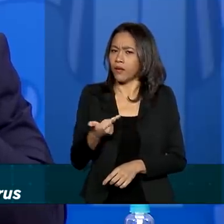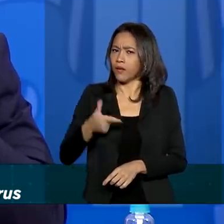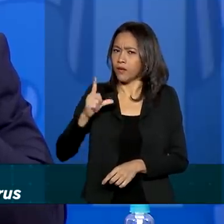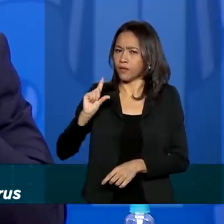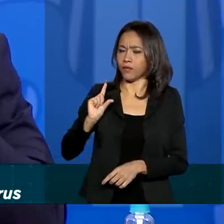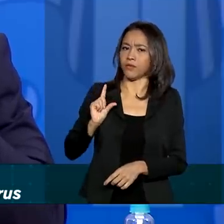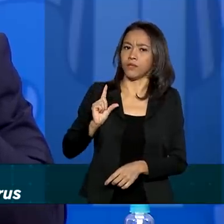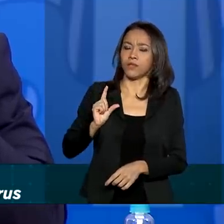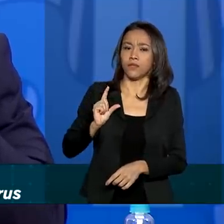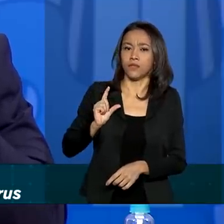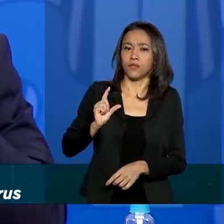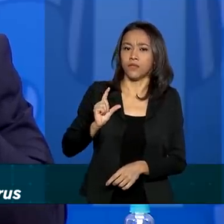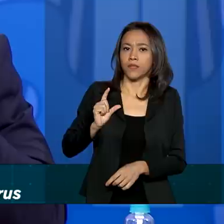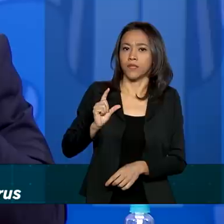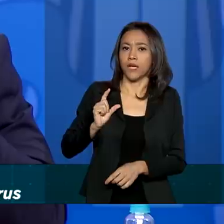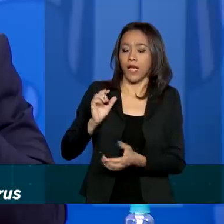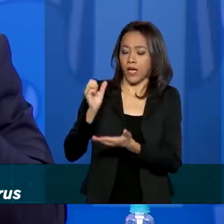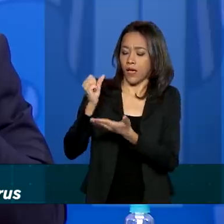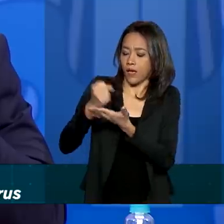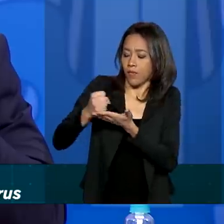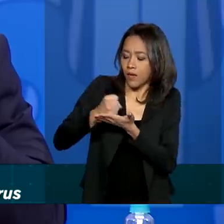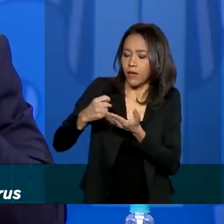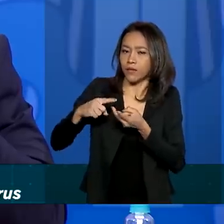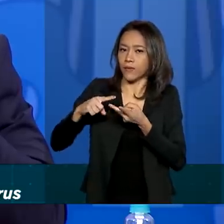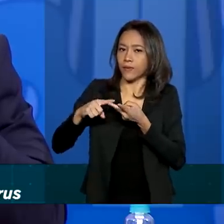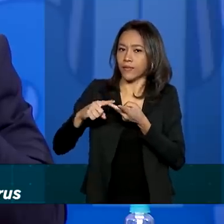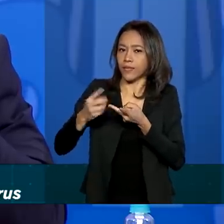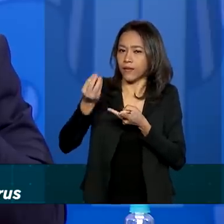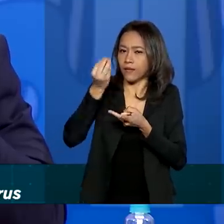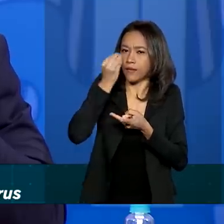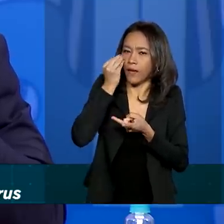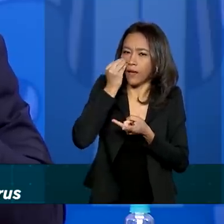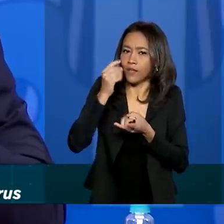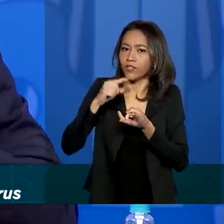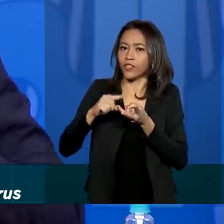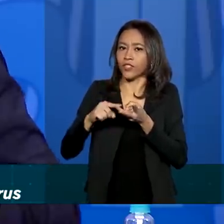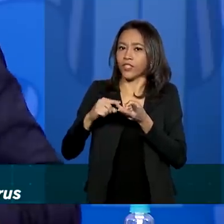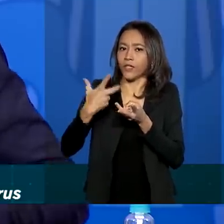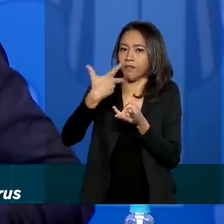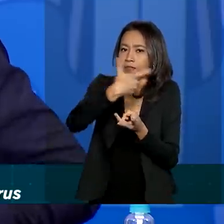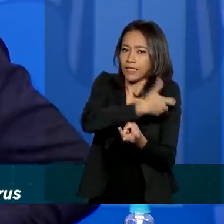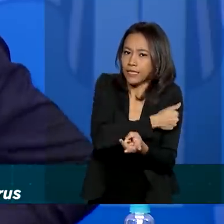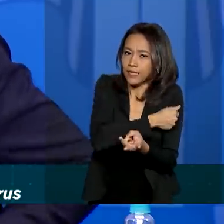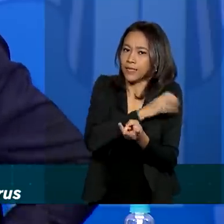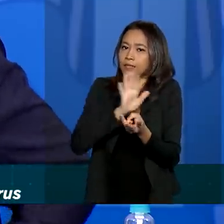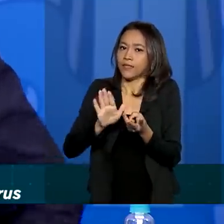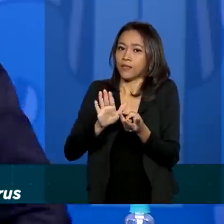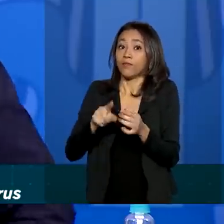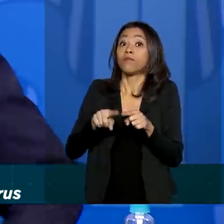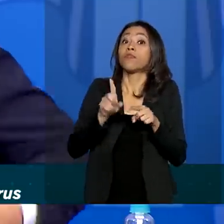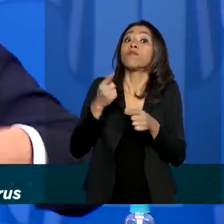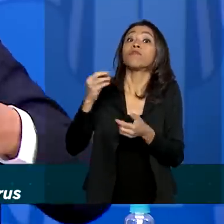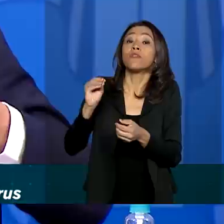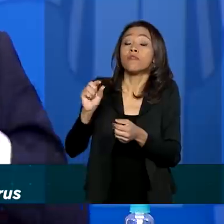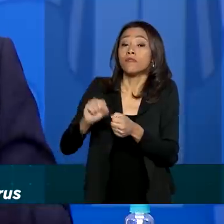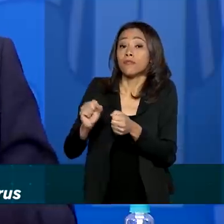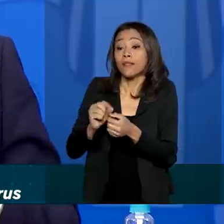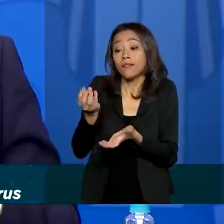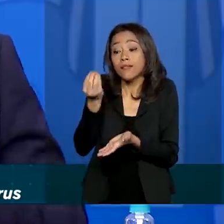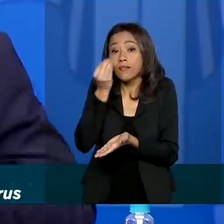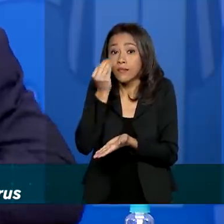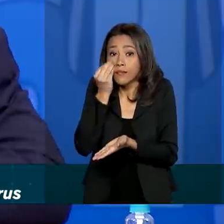remédios, testes diagnósticos e vacinas. Item B, vamos falar de testes diagnósticos. Nós